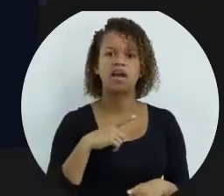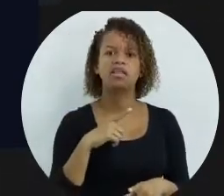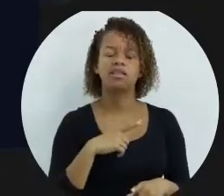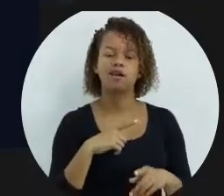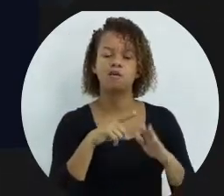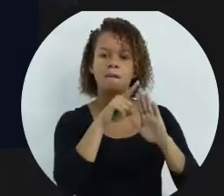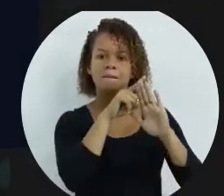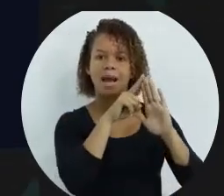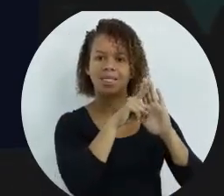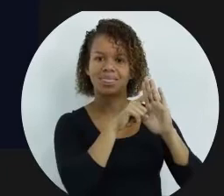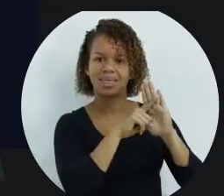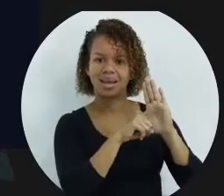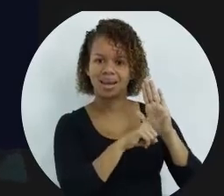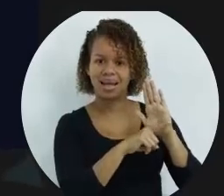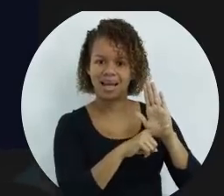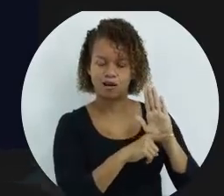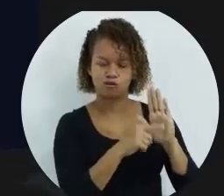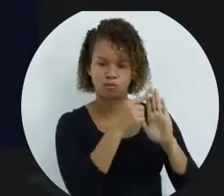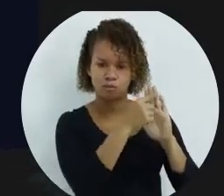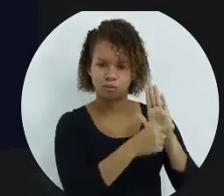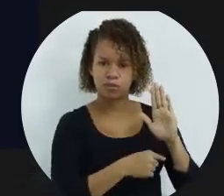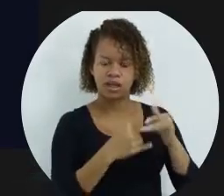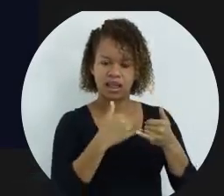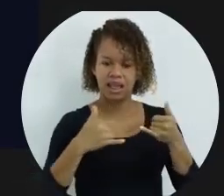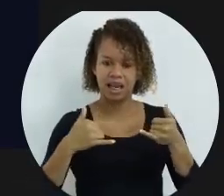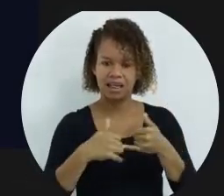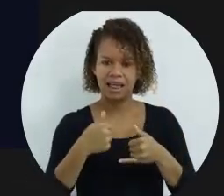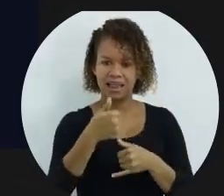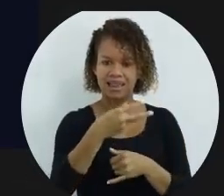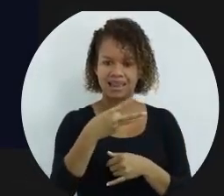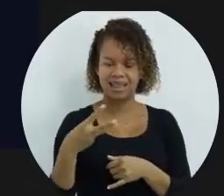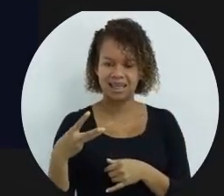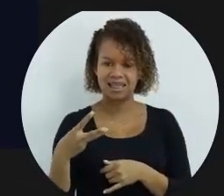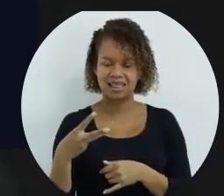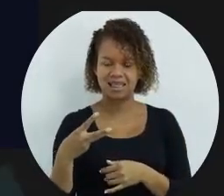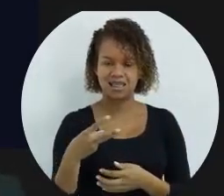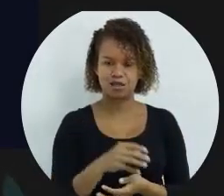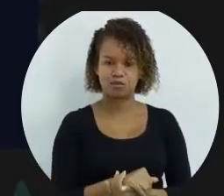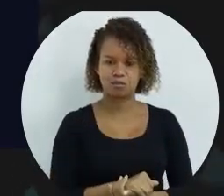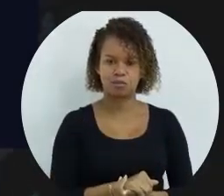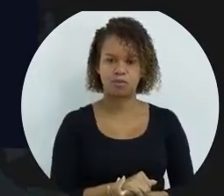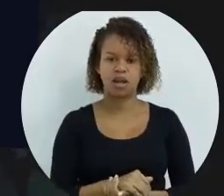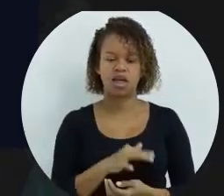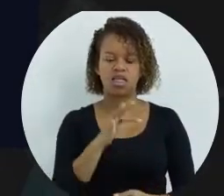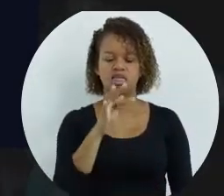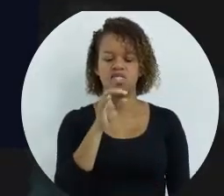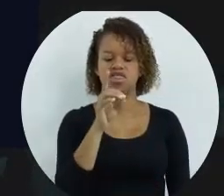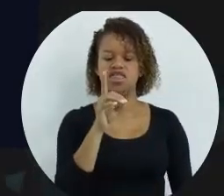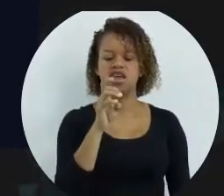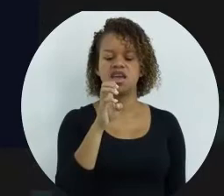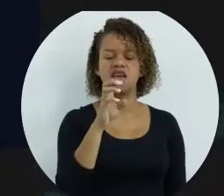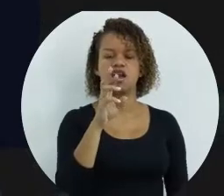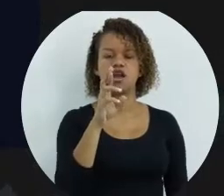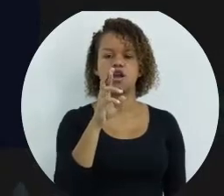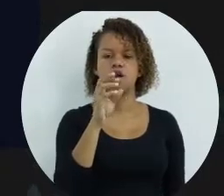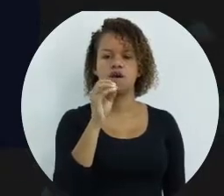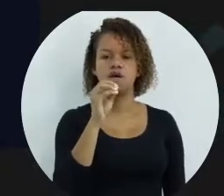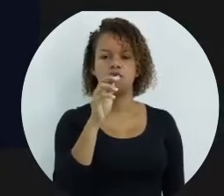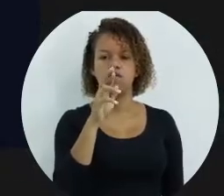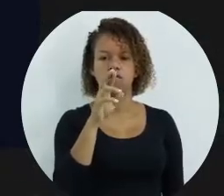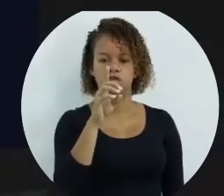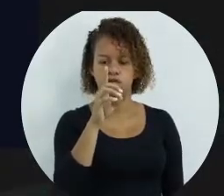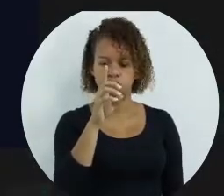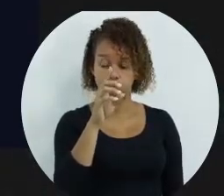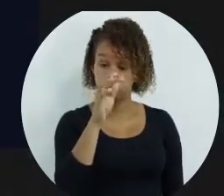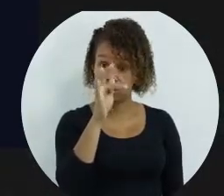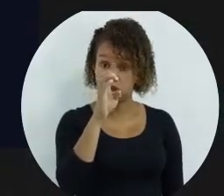um padrão. Qual é esse padrão? É o que tem a linha 13 escrito default. Default é uma palavra-chave que ele vai colocar ali